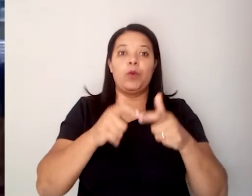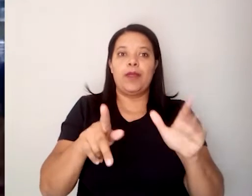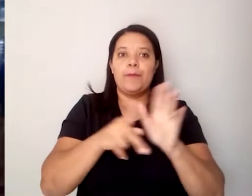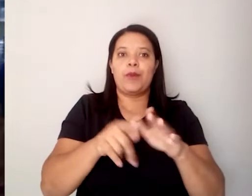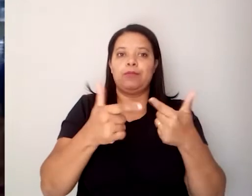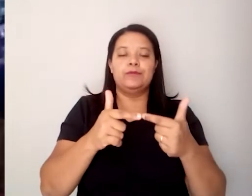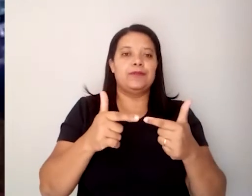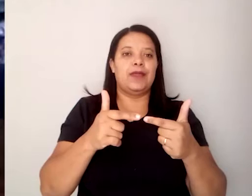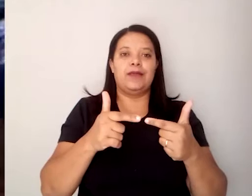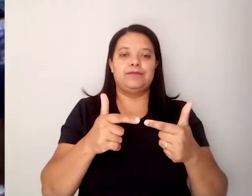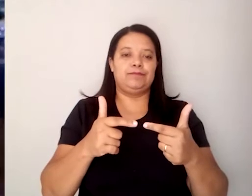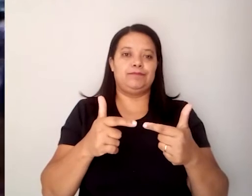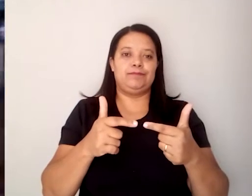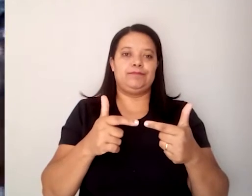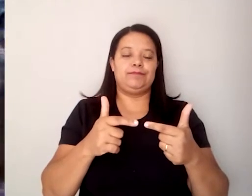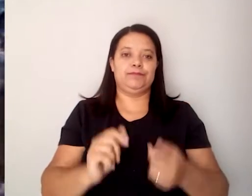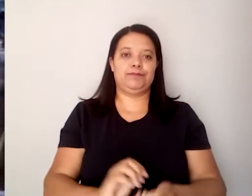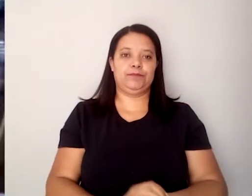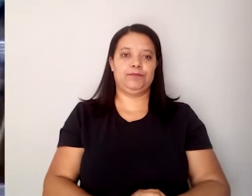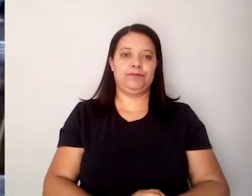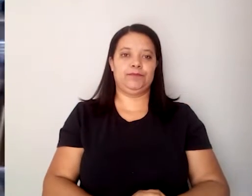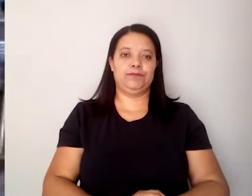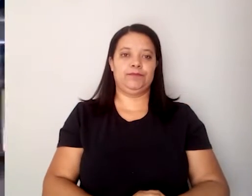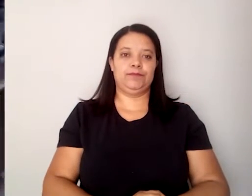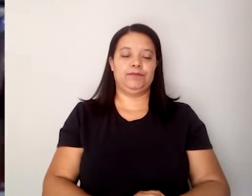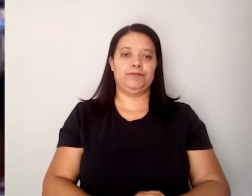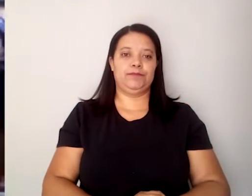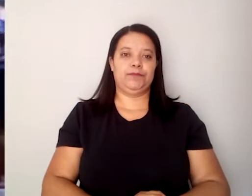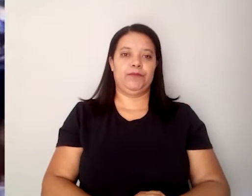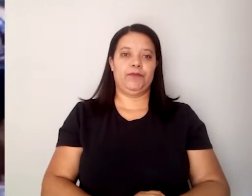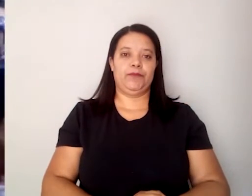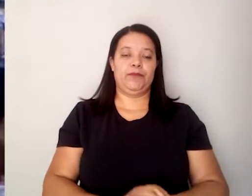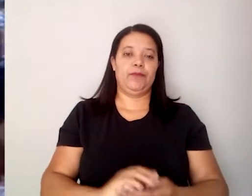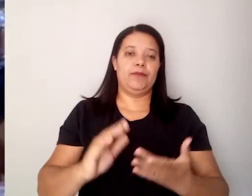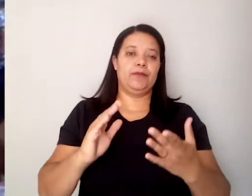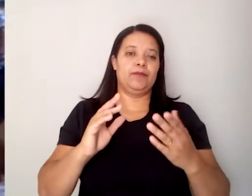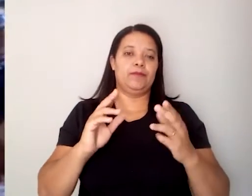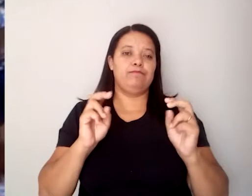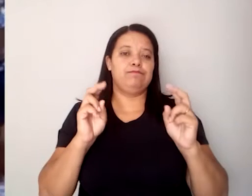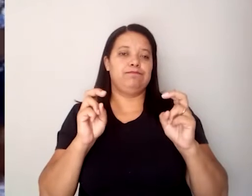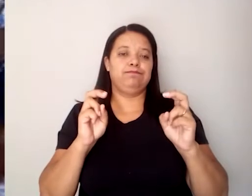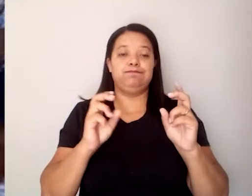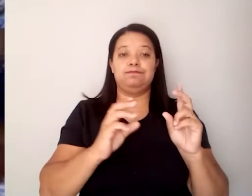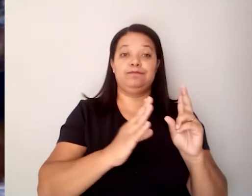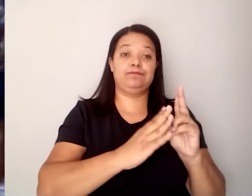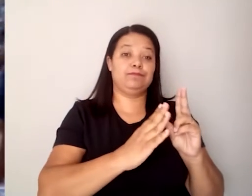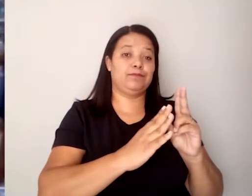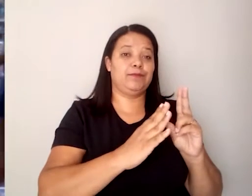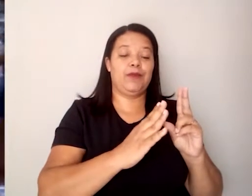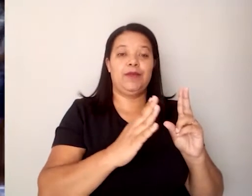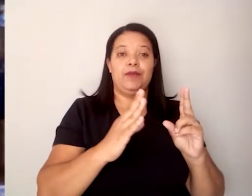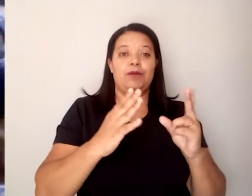Para tentar fugir um pouquinho do termo indígenas. Mas também, qualquer termo pode ser bom ou ruim.